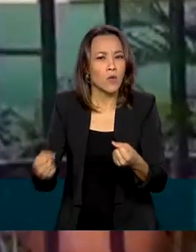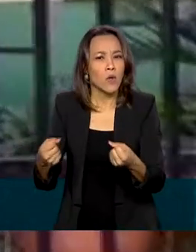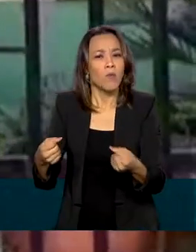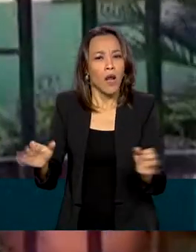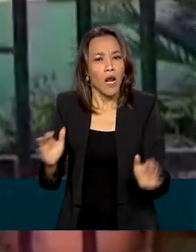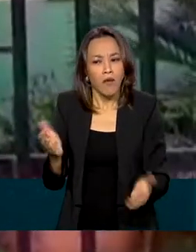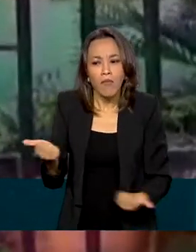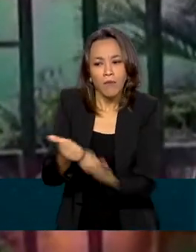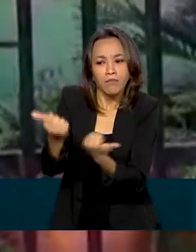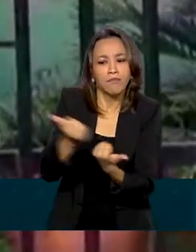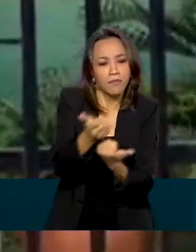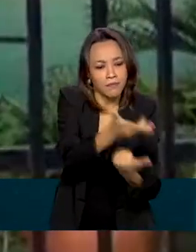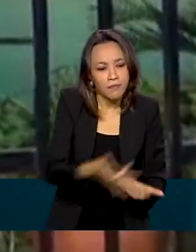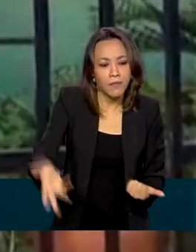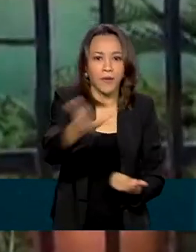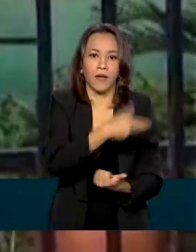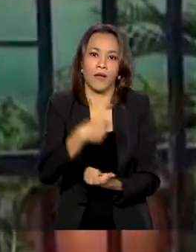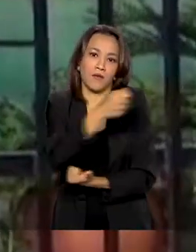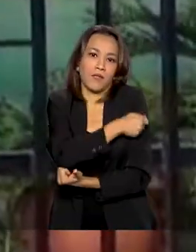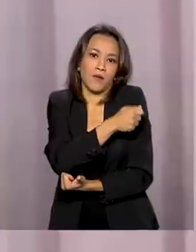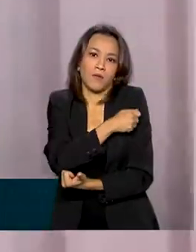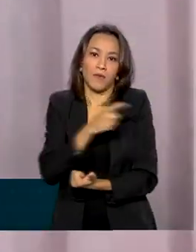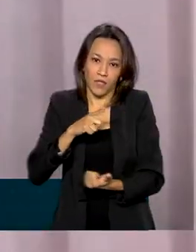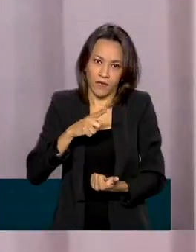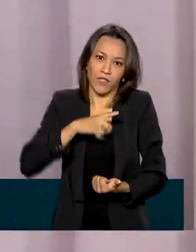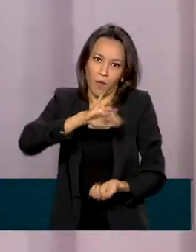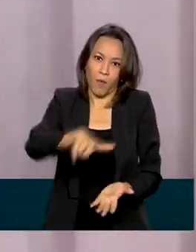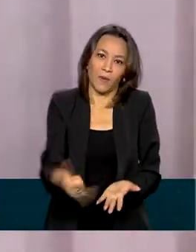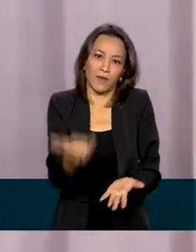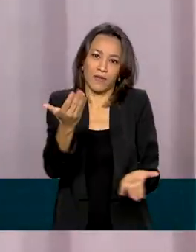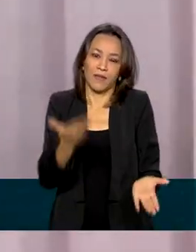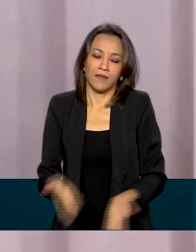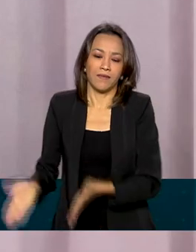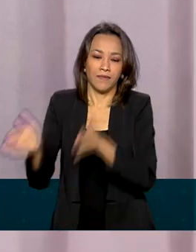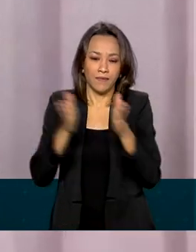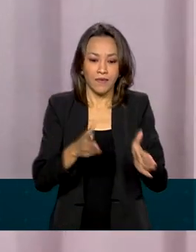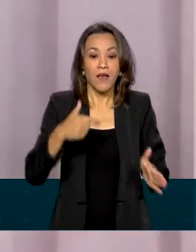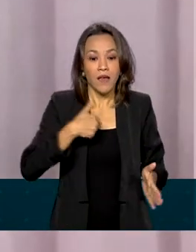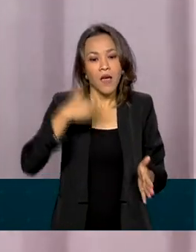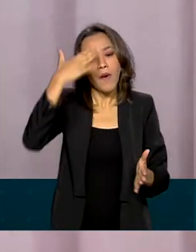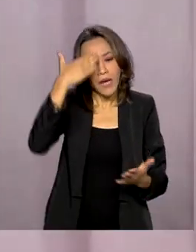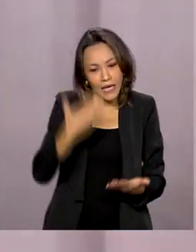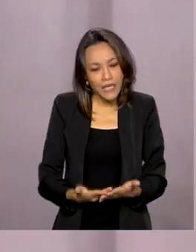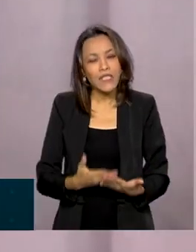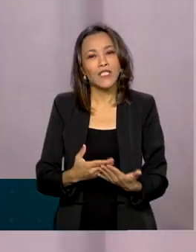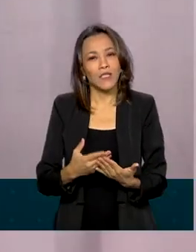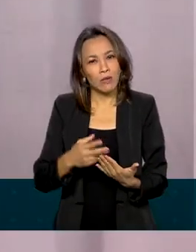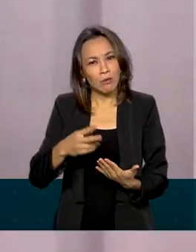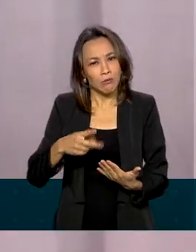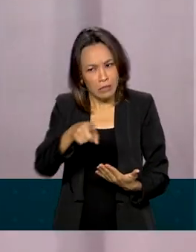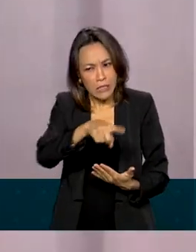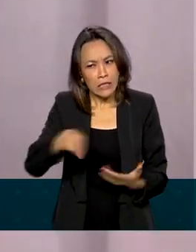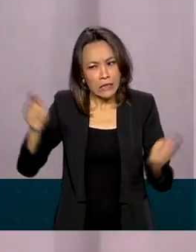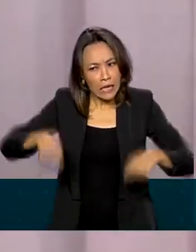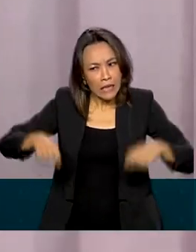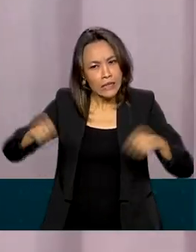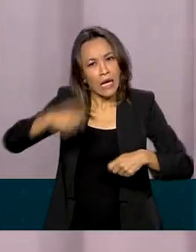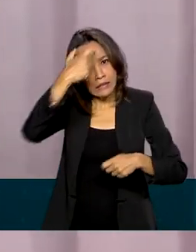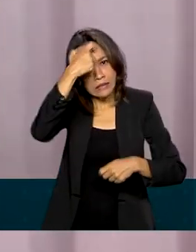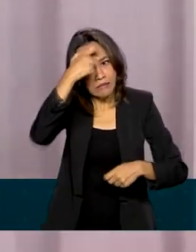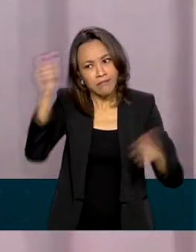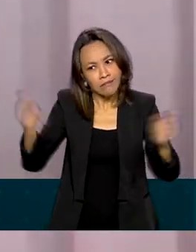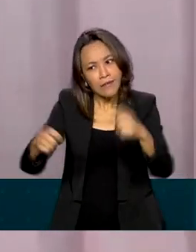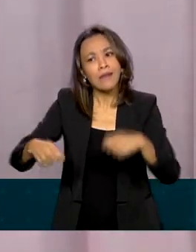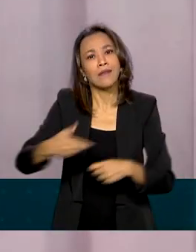para que realmente o nosso aluno tivesse essa oportunidade. Eu acredito no potencial dos meus alunos, porque apesar